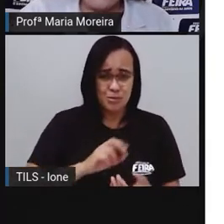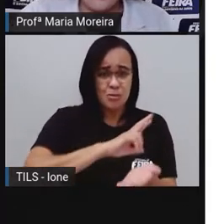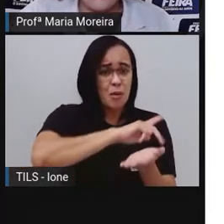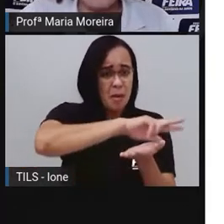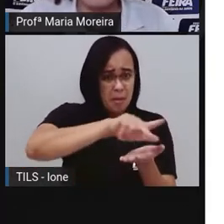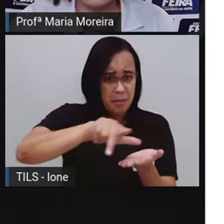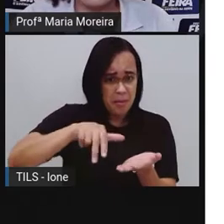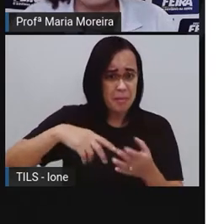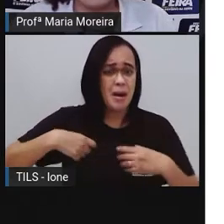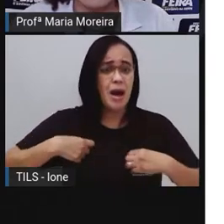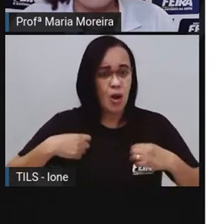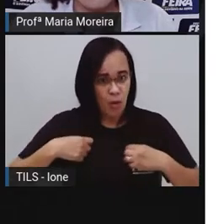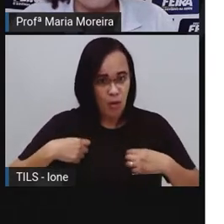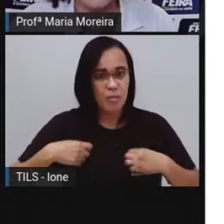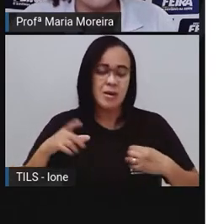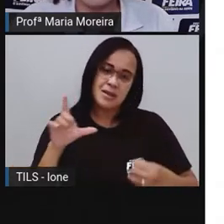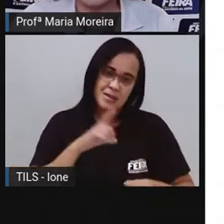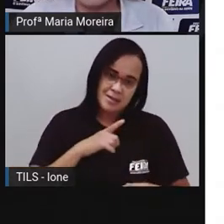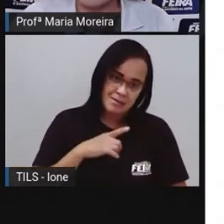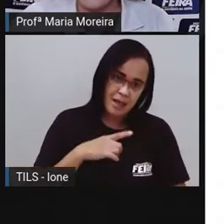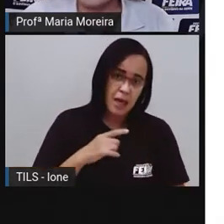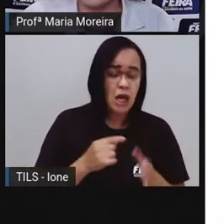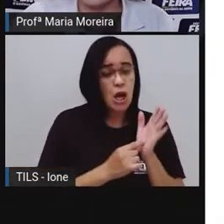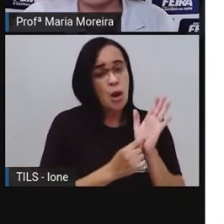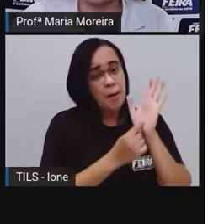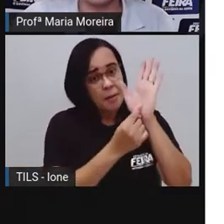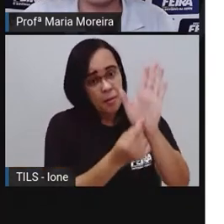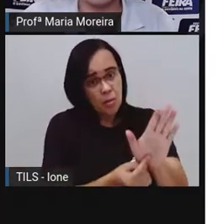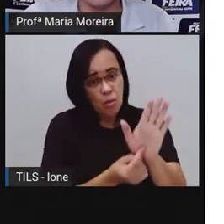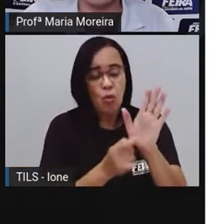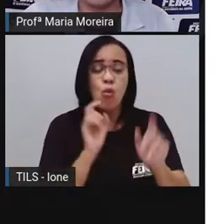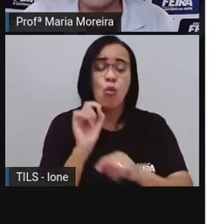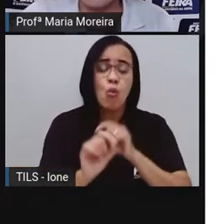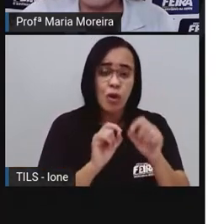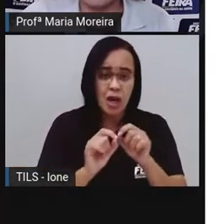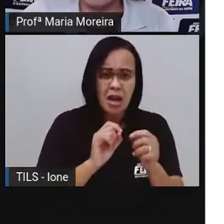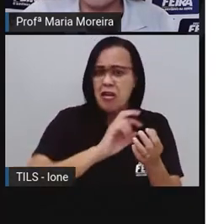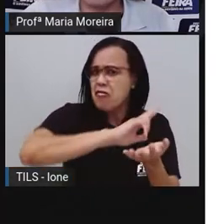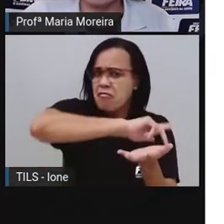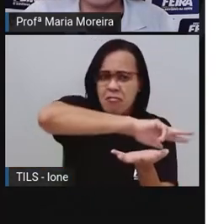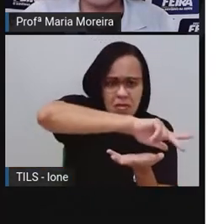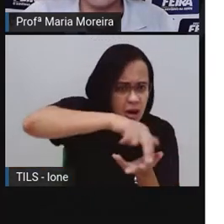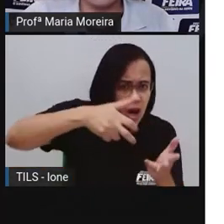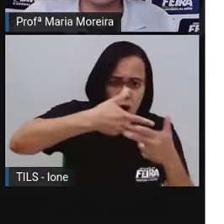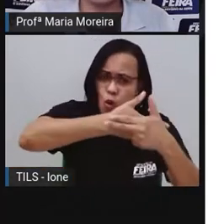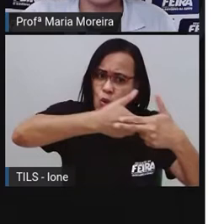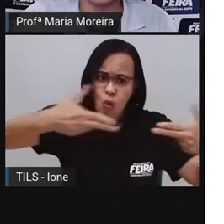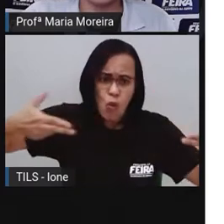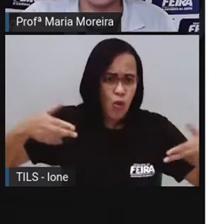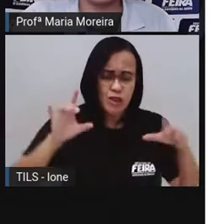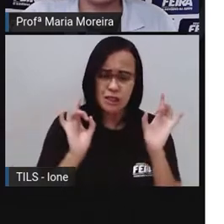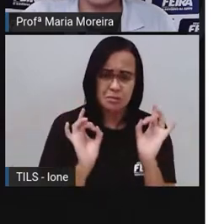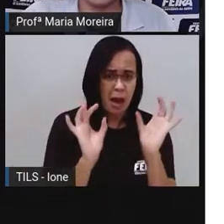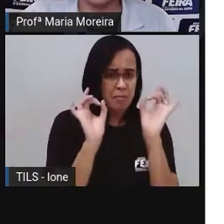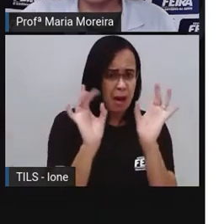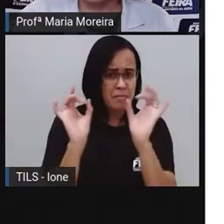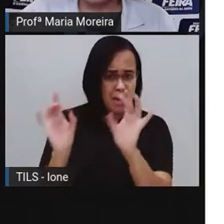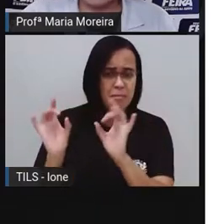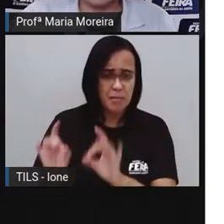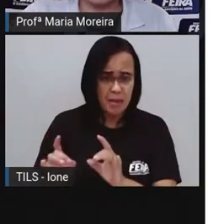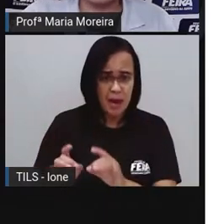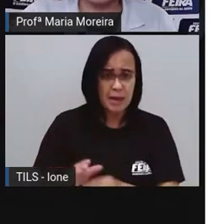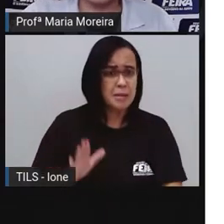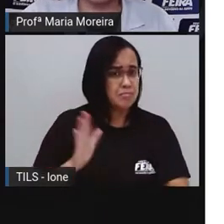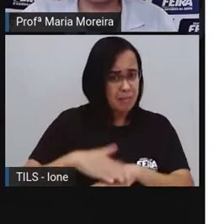Esta é apenas uma amostra da nossa vasta gama de artigos. Para maiores detalhes, ligue gates para